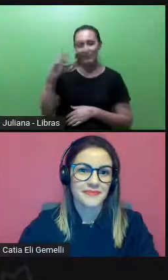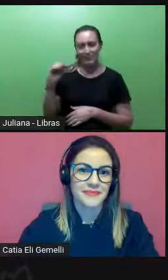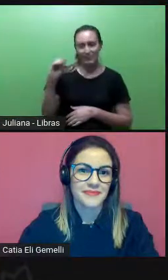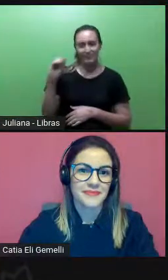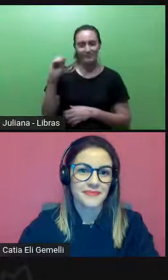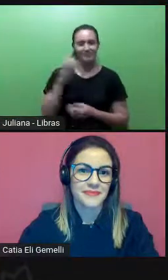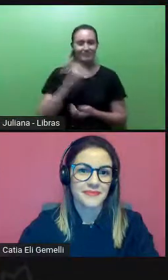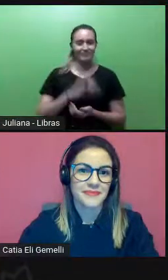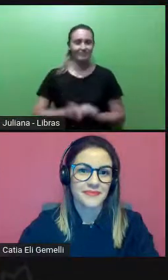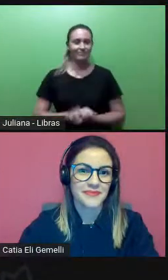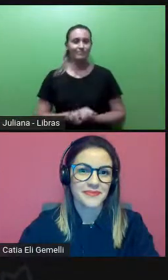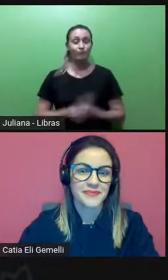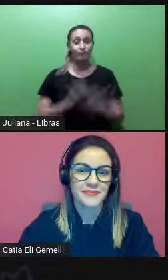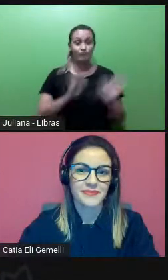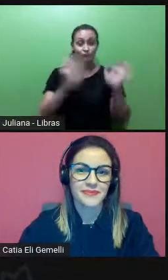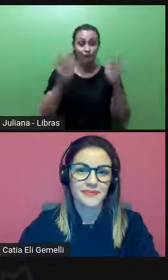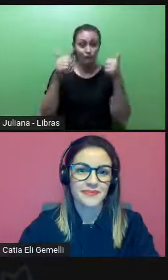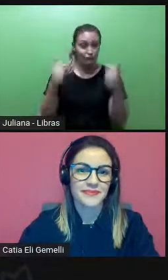Está me ouvindo?